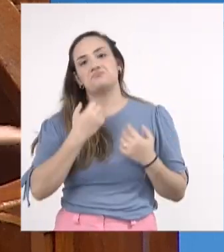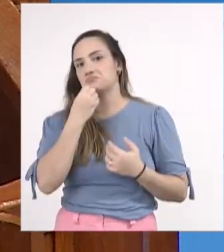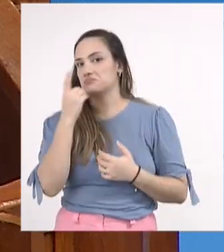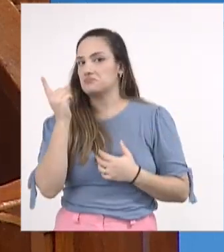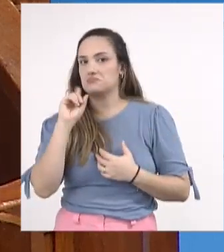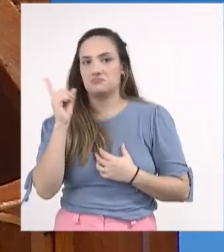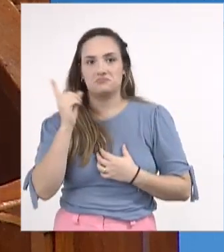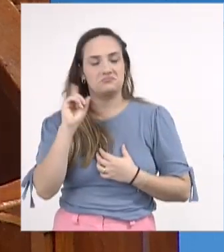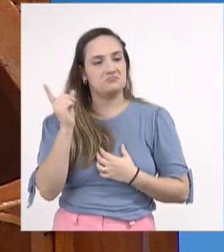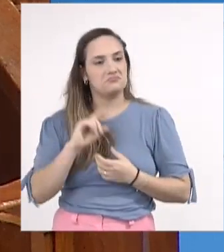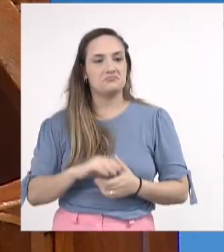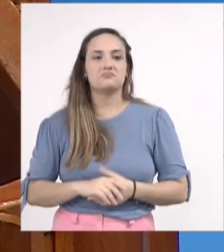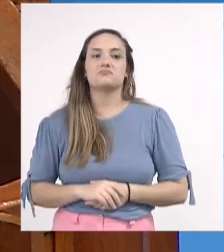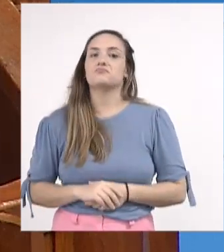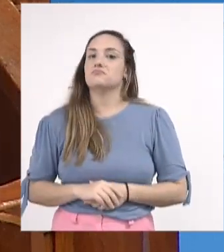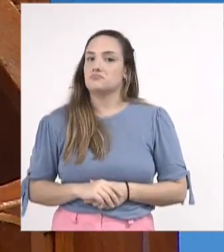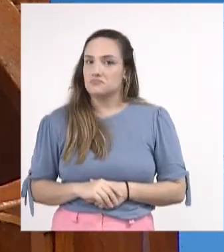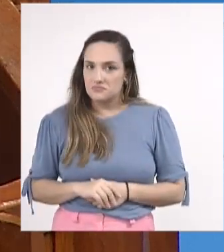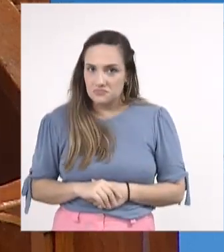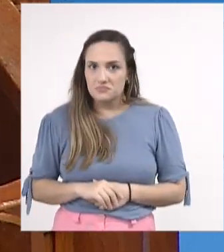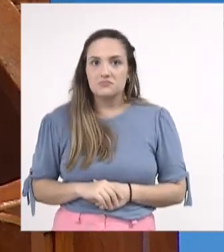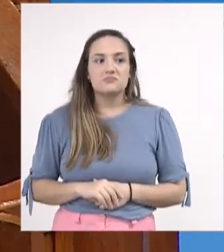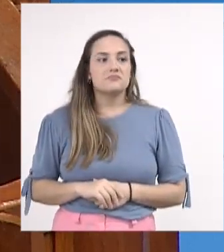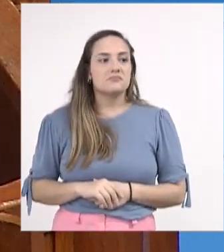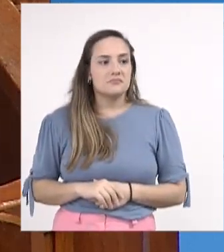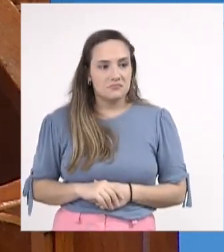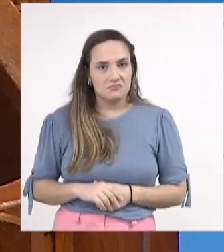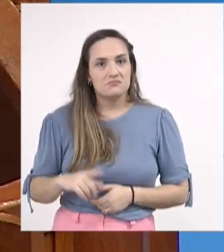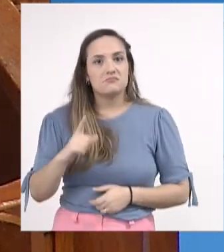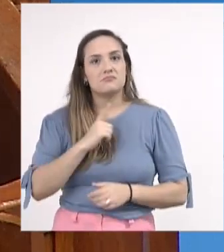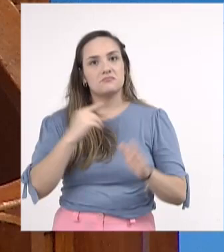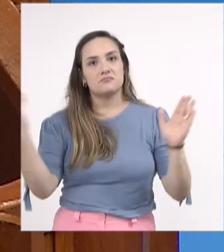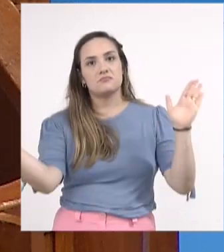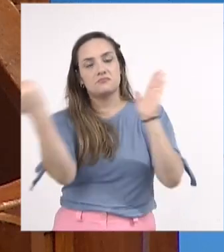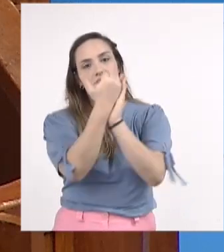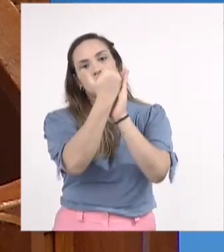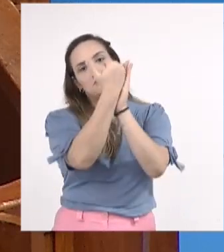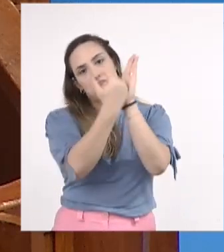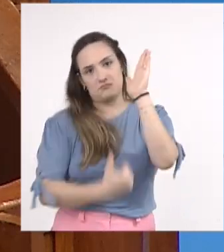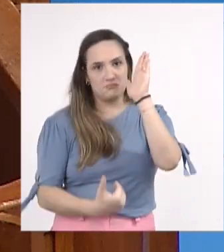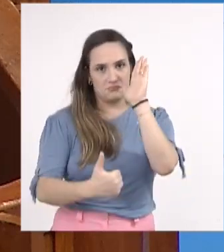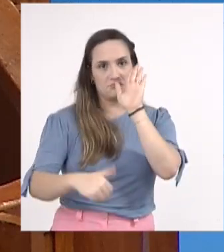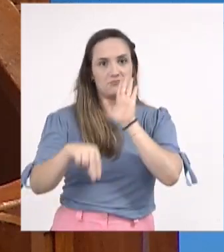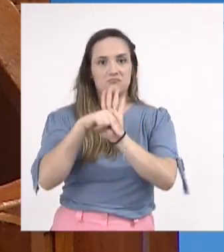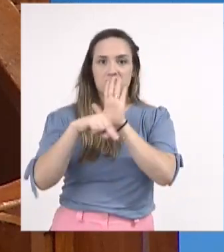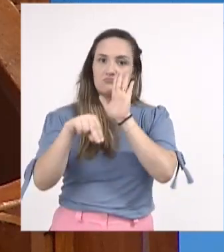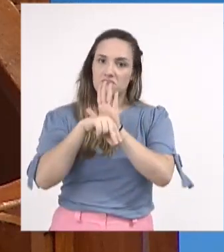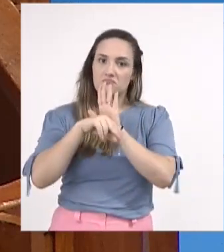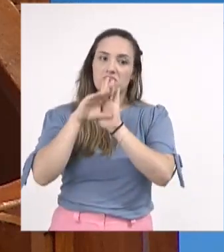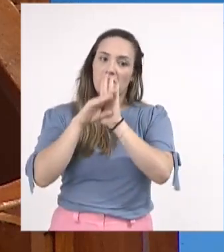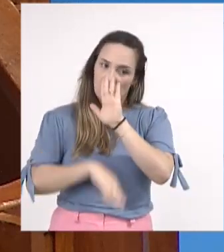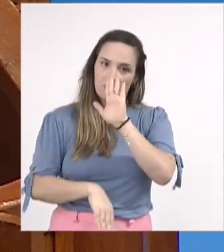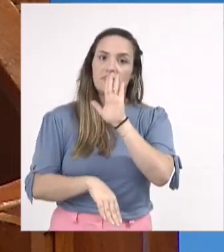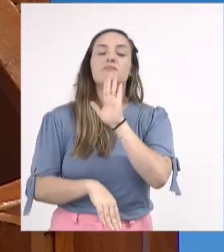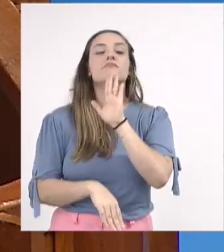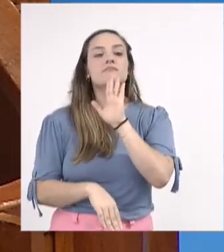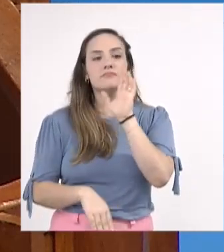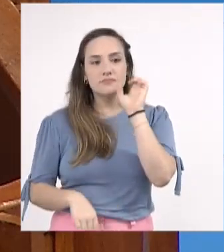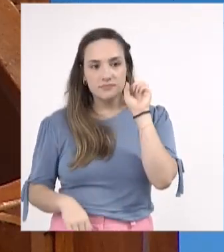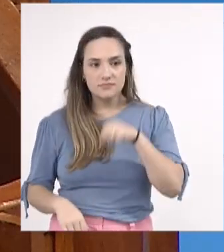contrário, nós tivemos uma queda na nota do IDEB das escolas